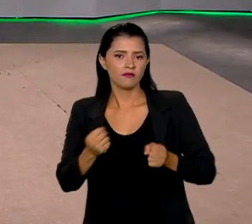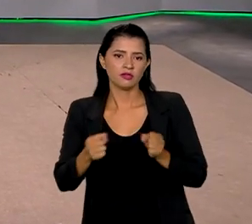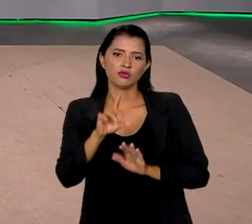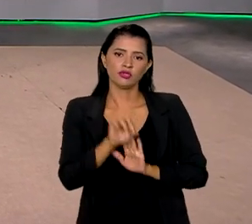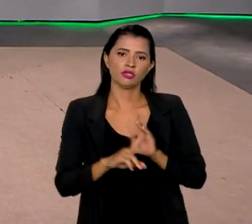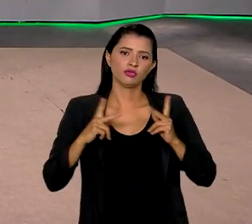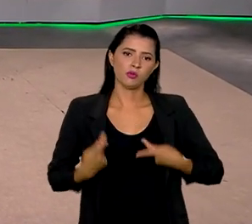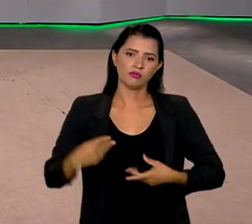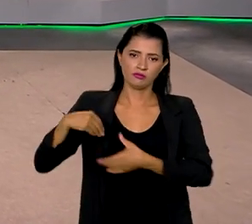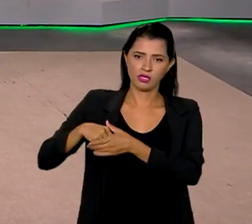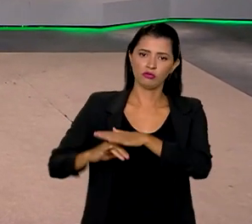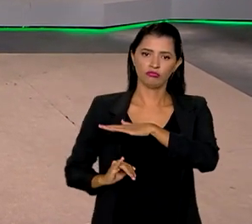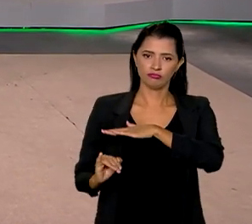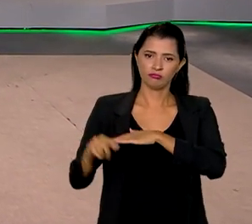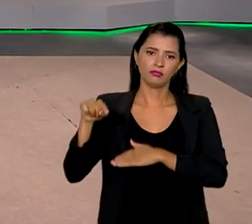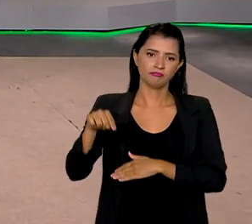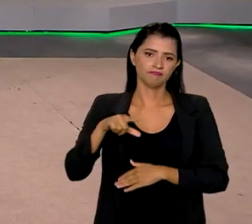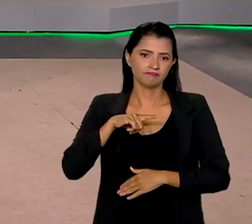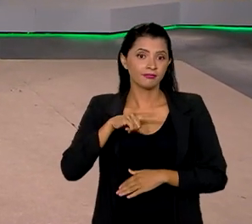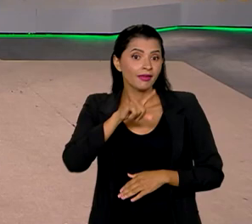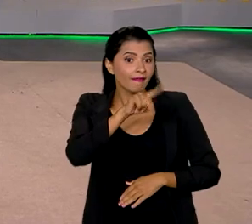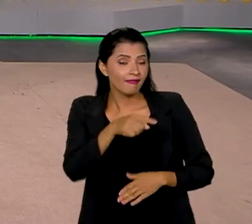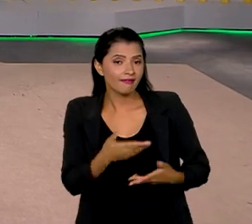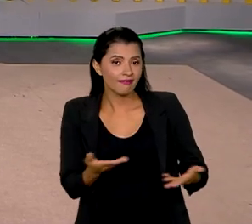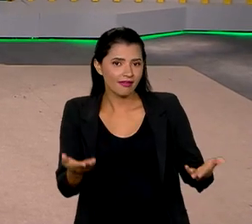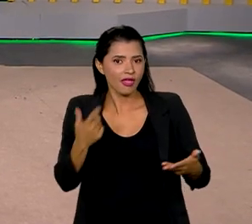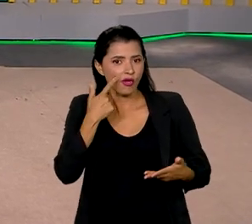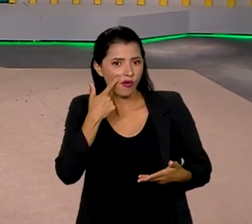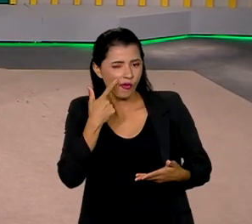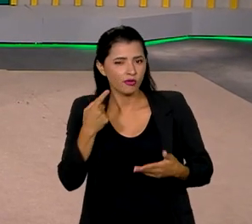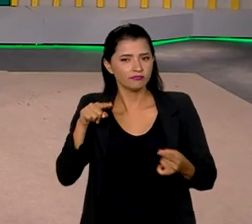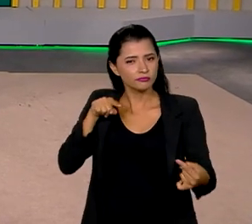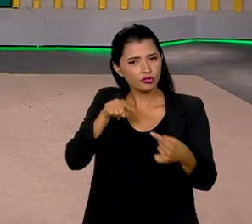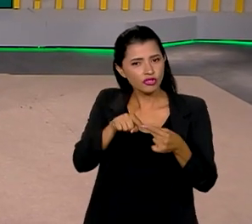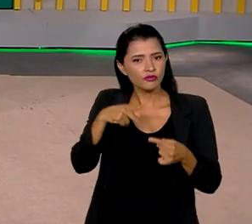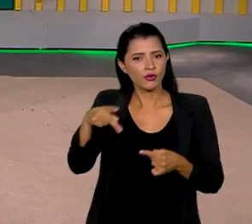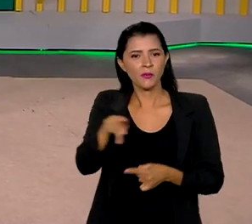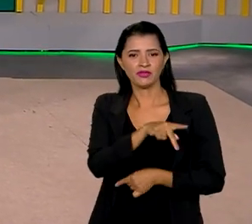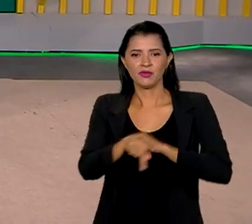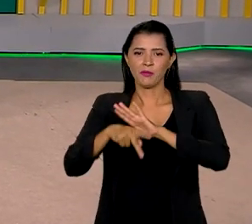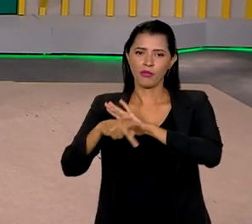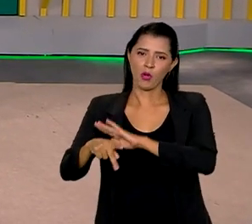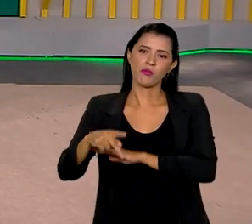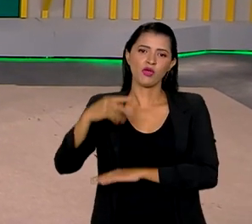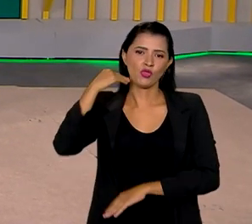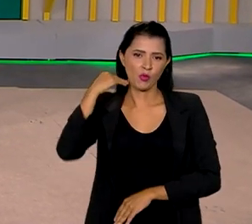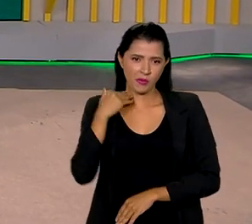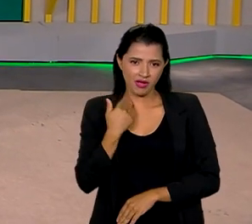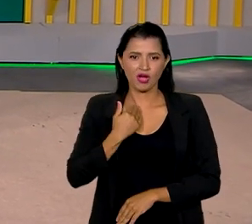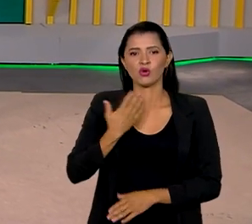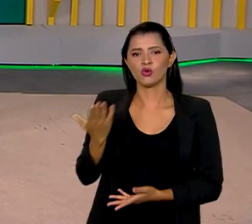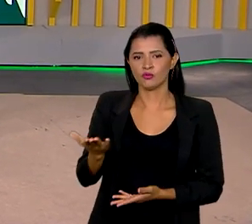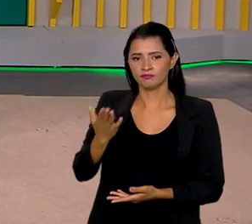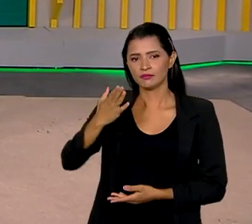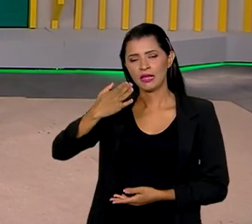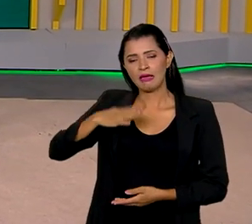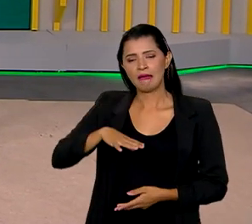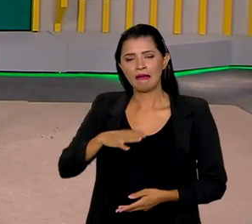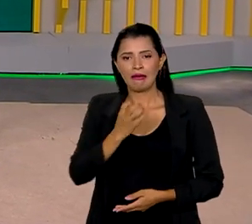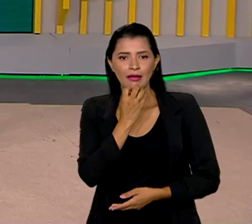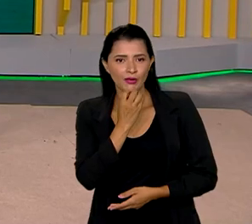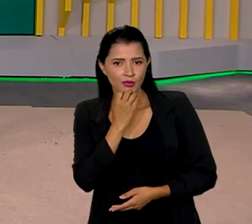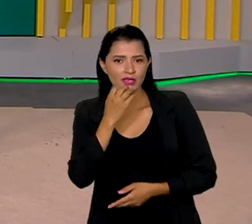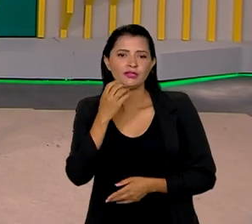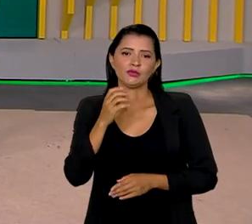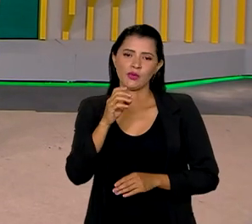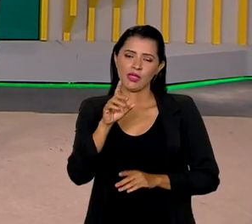dentro da instituição. É, Roberto, e de olho nesse objetivo, o presidente do Banco, Aloysio Mercadante, e o ministro dos Direitos